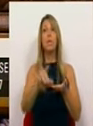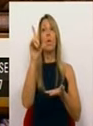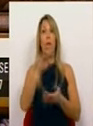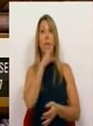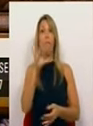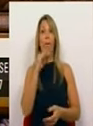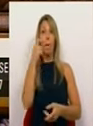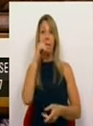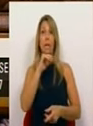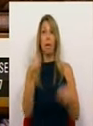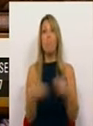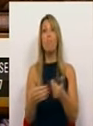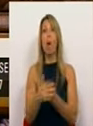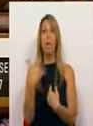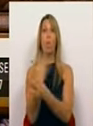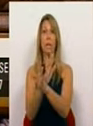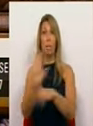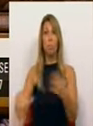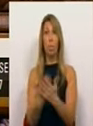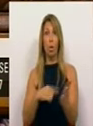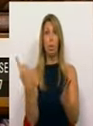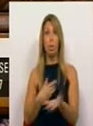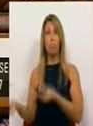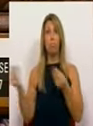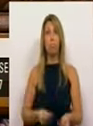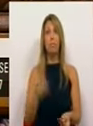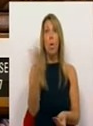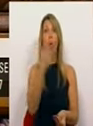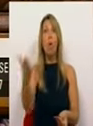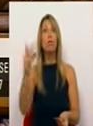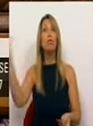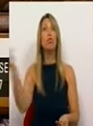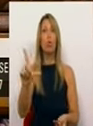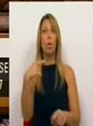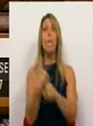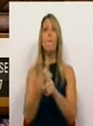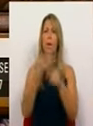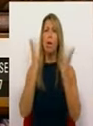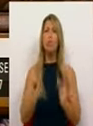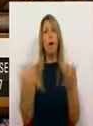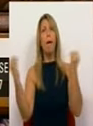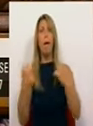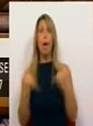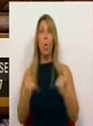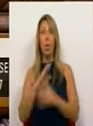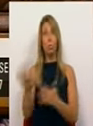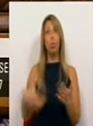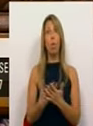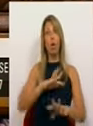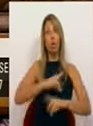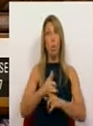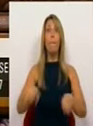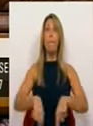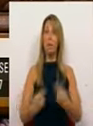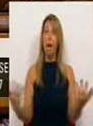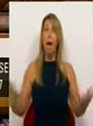proposta por nós apresentada em 11 de julho, que, mesmo depois de concertada com propostas de outros partidos, ainda assim